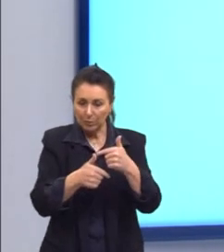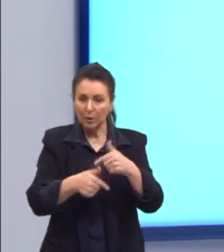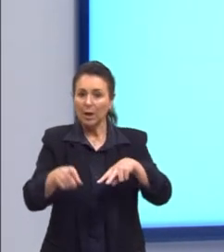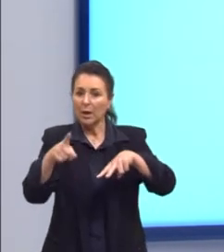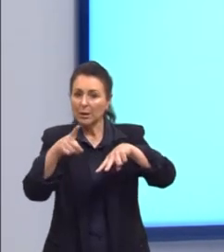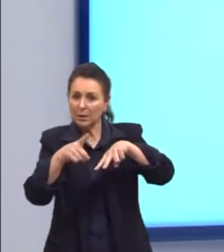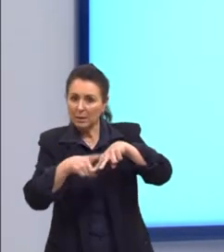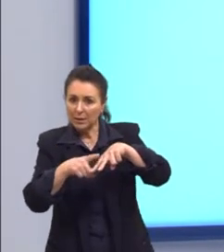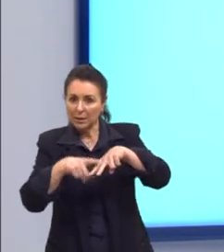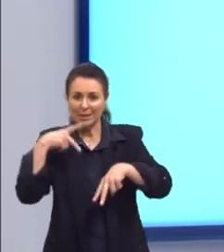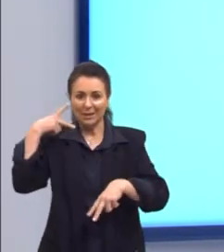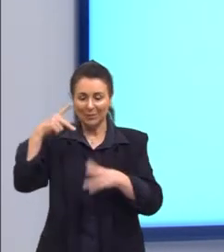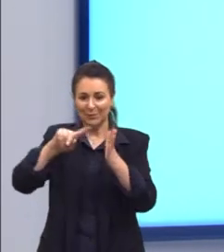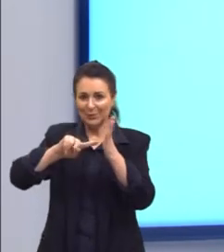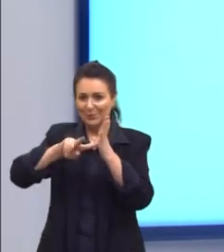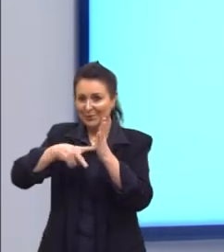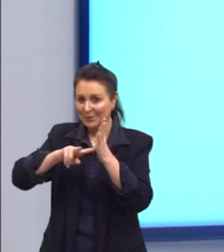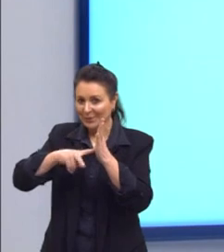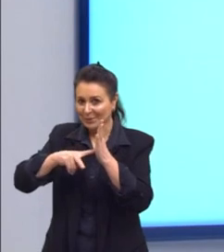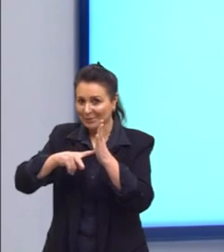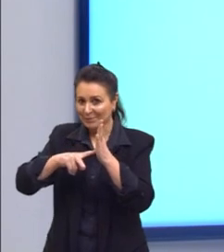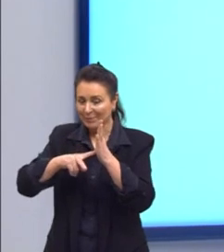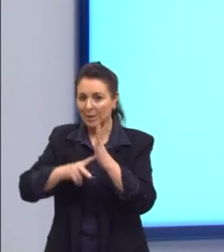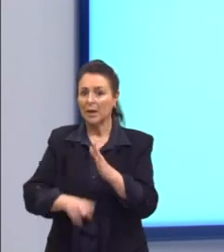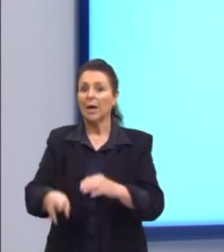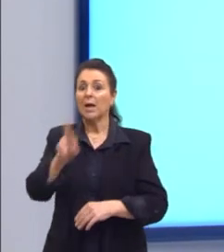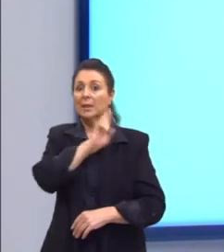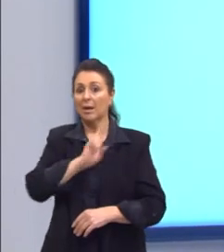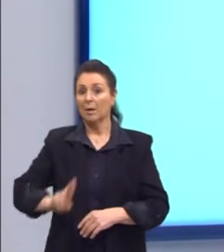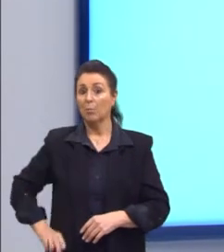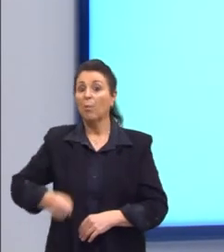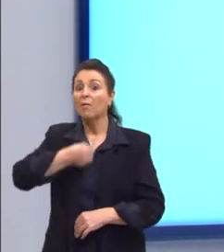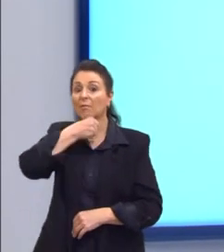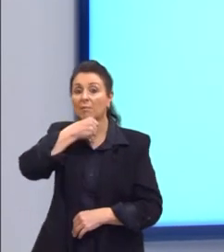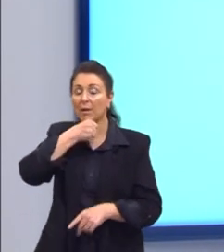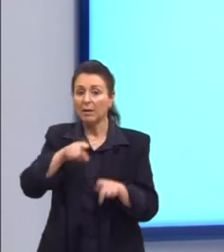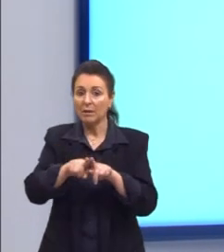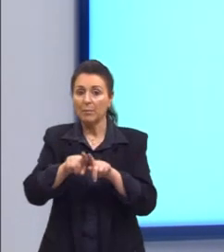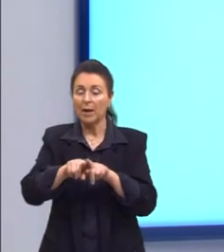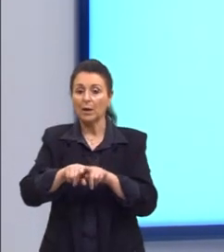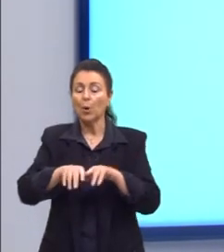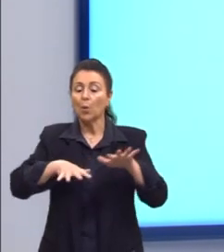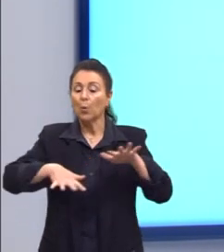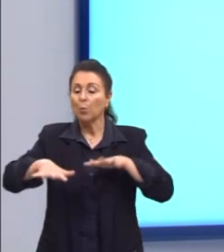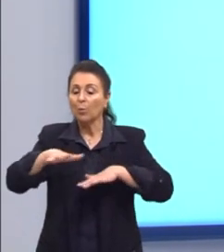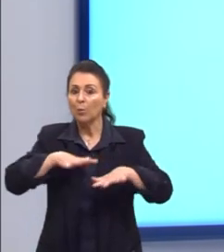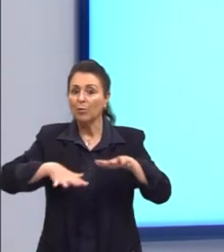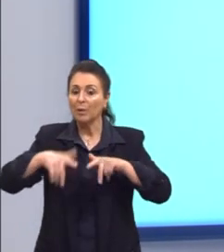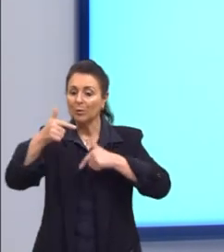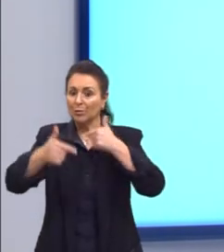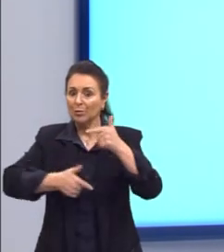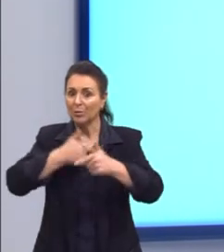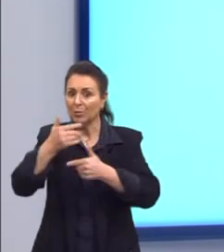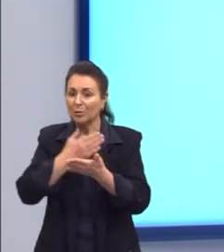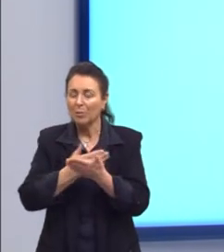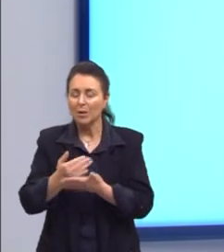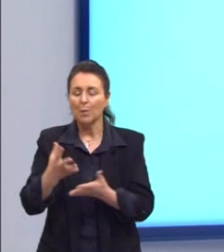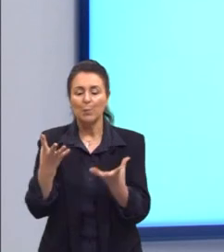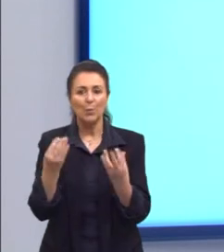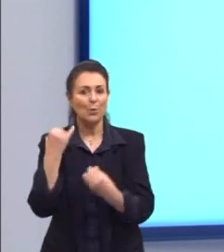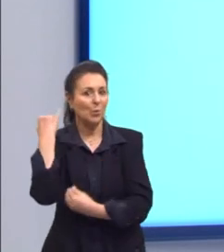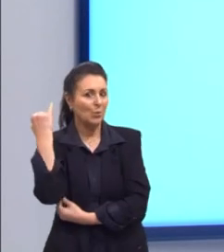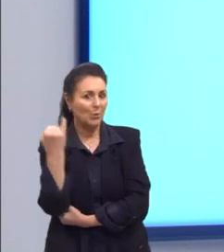E essa é uma questão bem interessante da gente ressaltar, que na República Velha também, o movimento operário começa a ter muita importância,